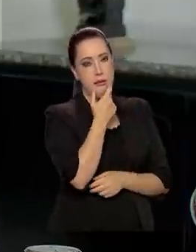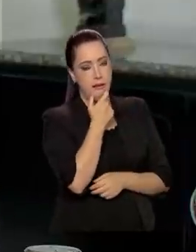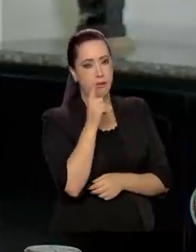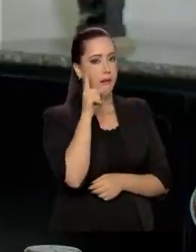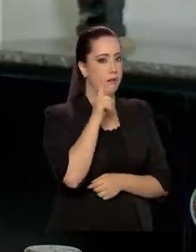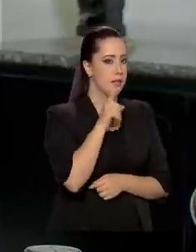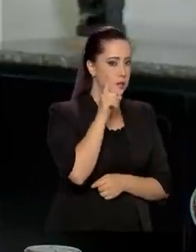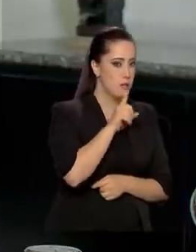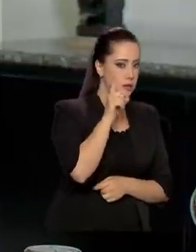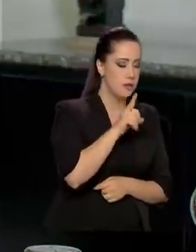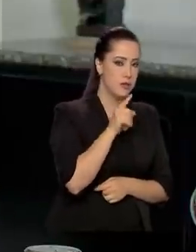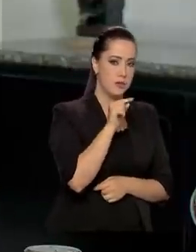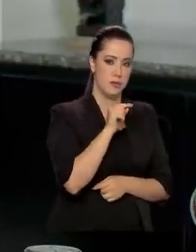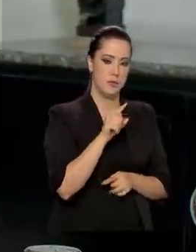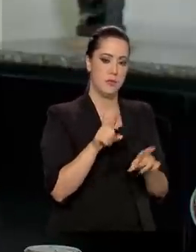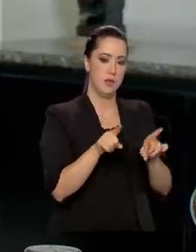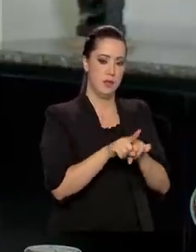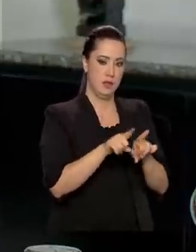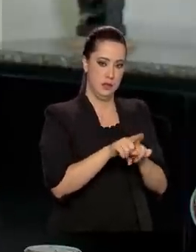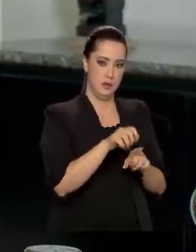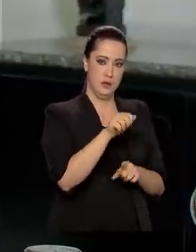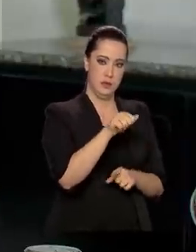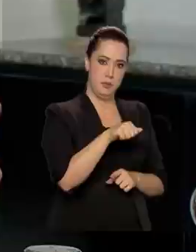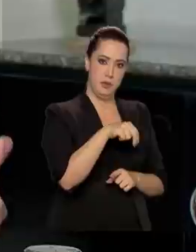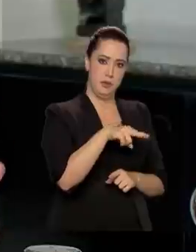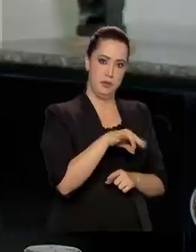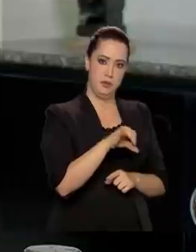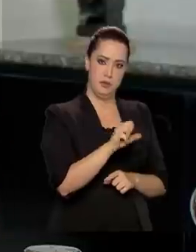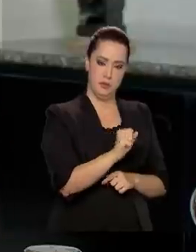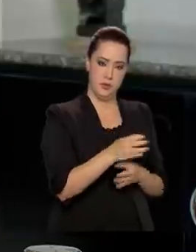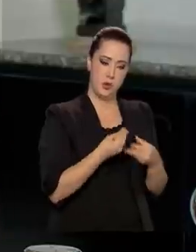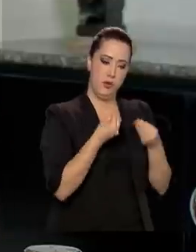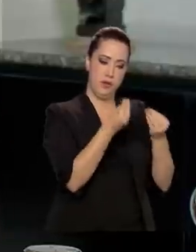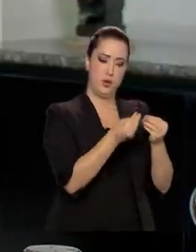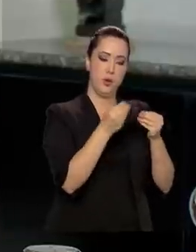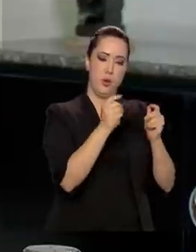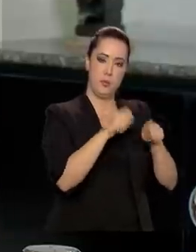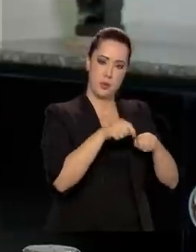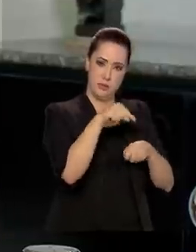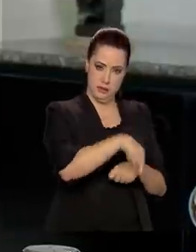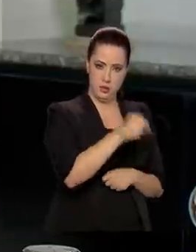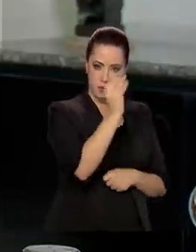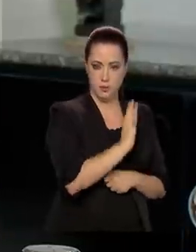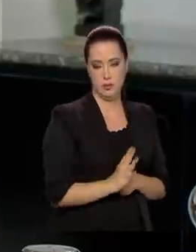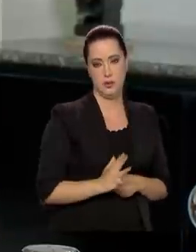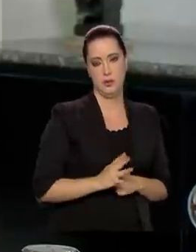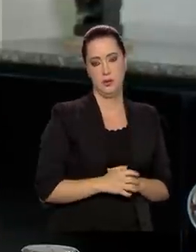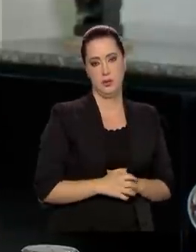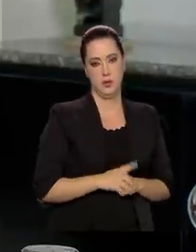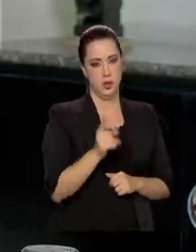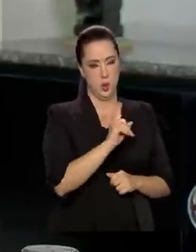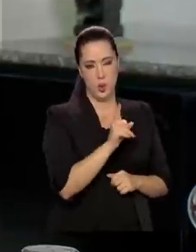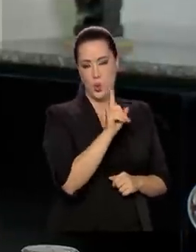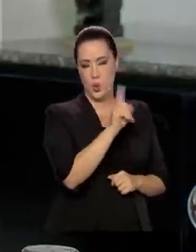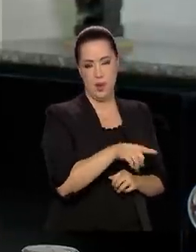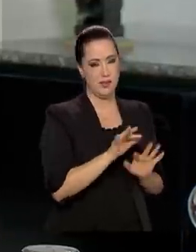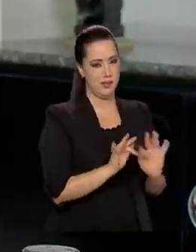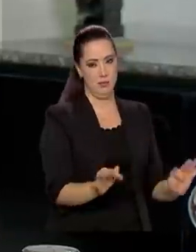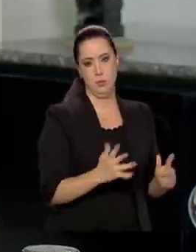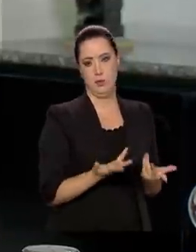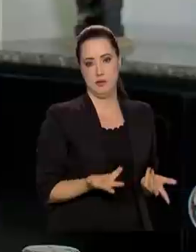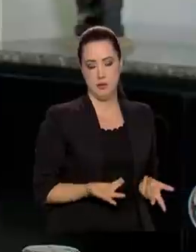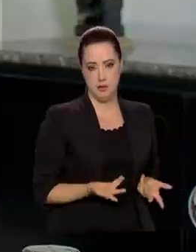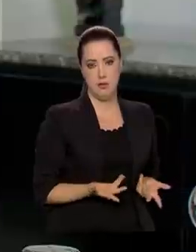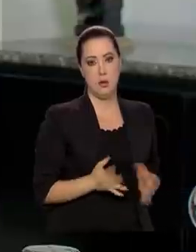Estados Unidos, e a Anvisa disponibilizou esse procedimento do Brasil. Ele não é um procedimento simples.